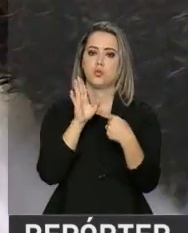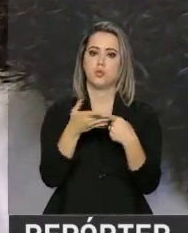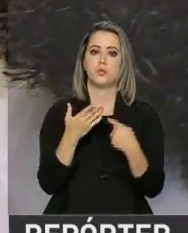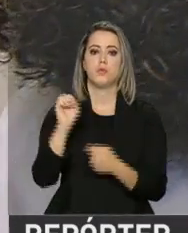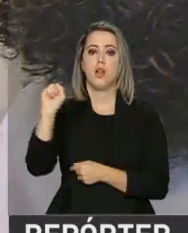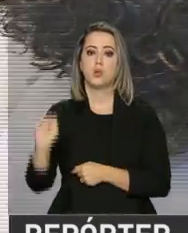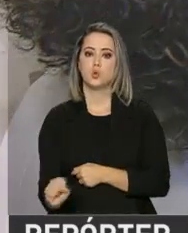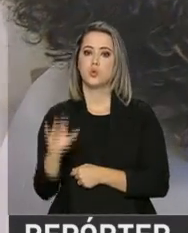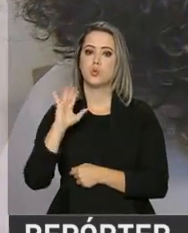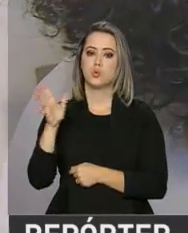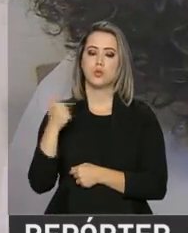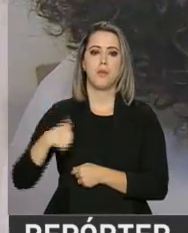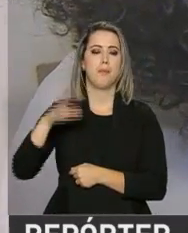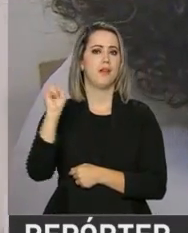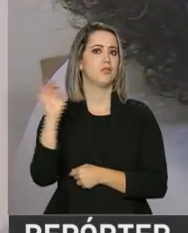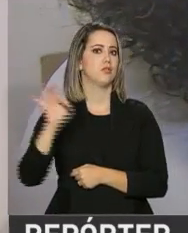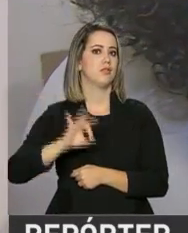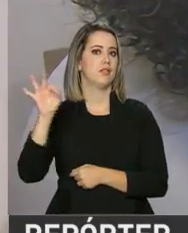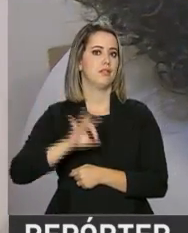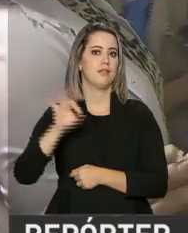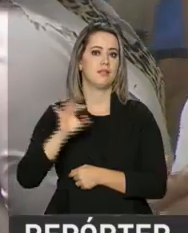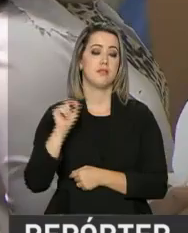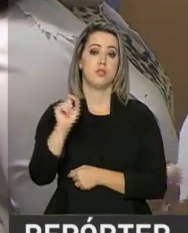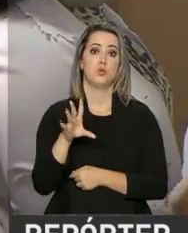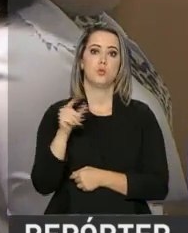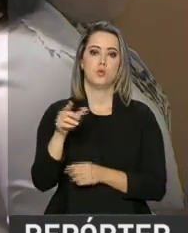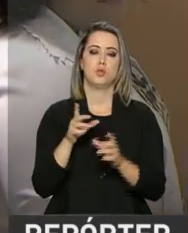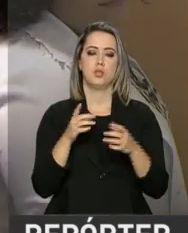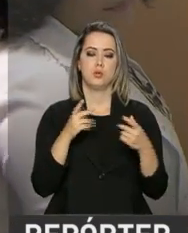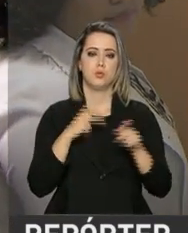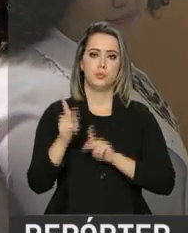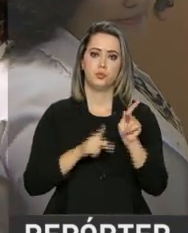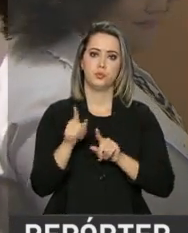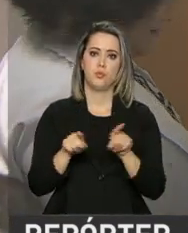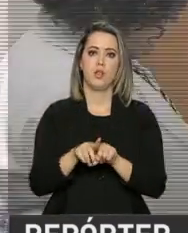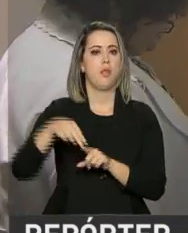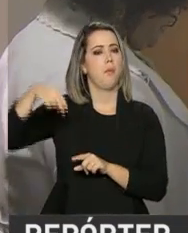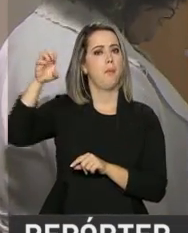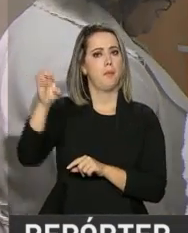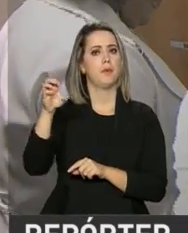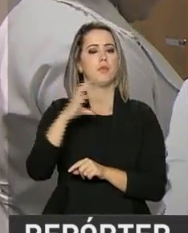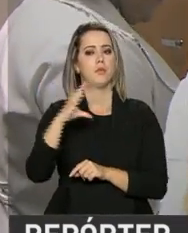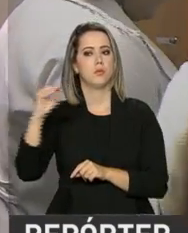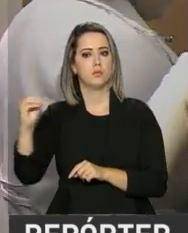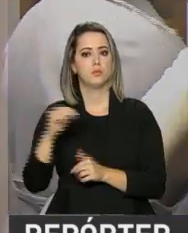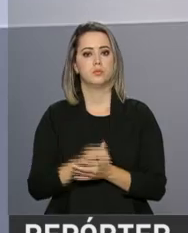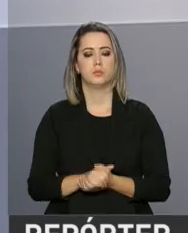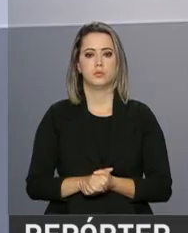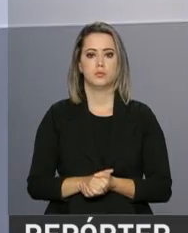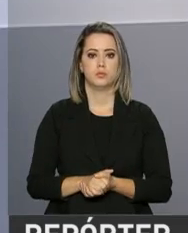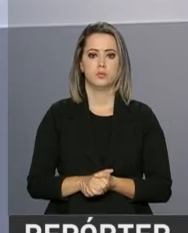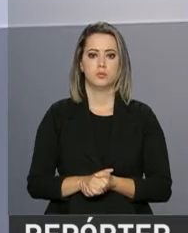cobertura vacinal, com mais de 87%, seguidas pelas regiões Nordeste e Centro-Oeste.